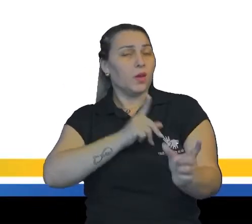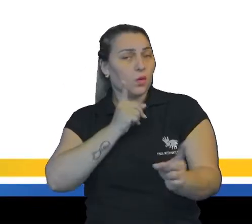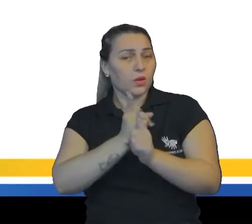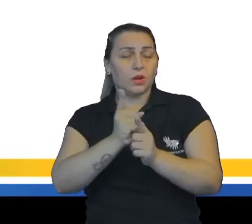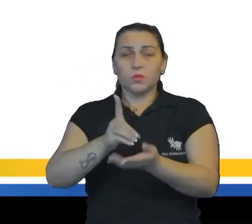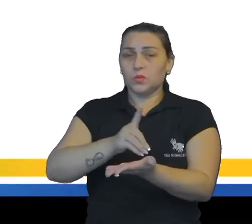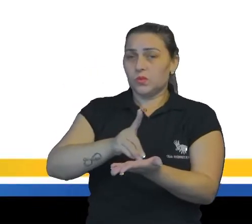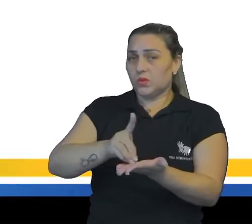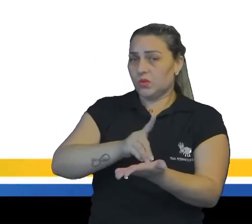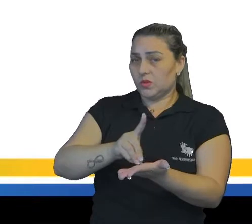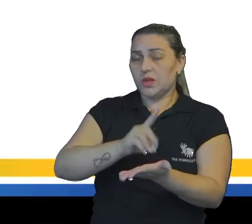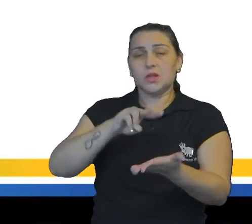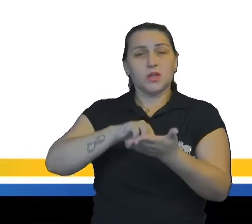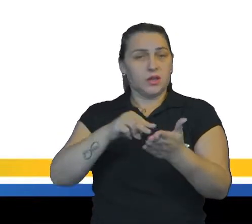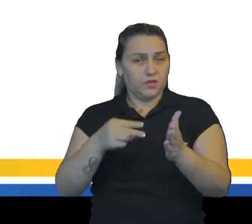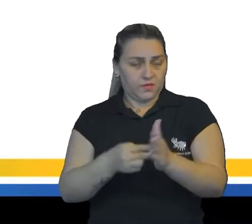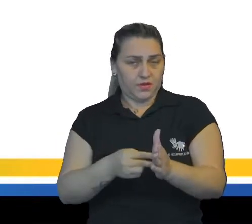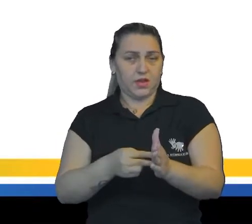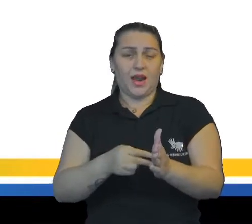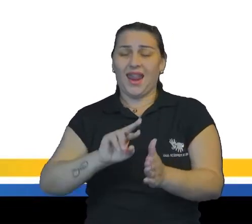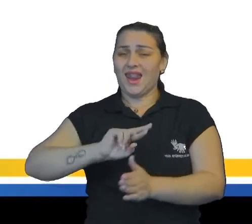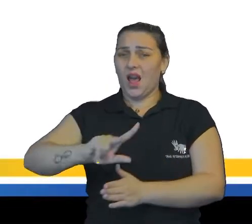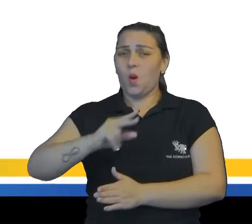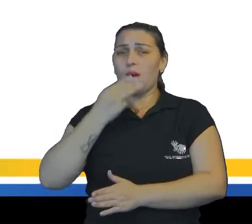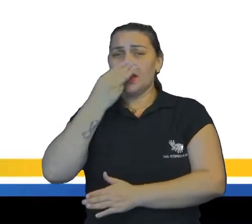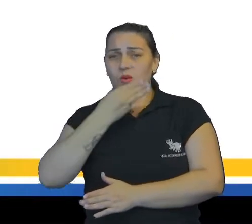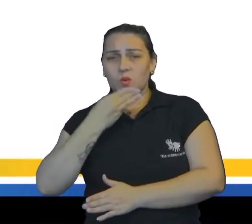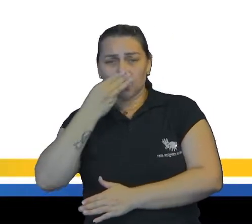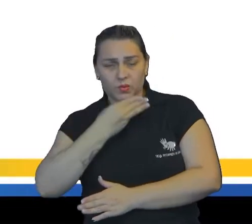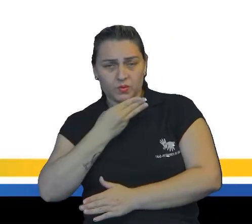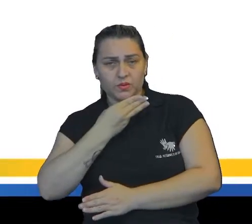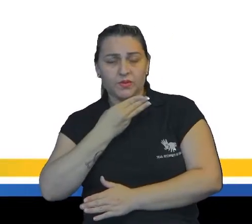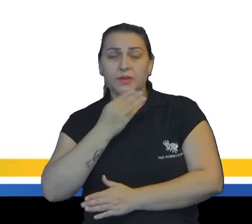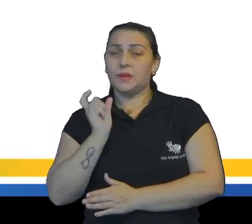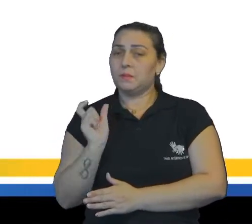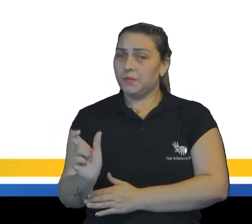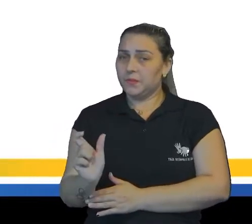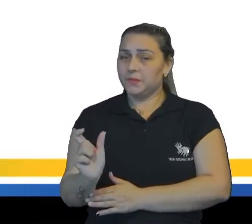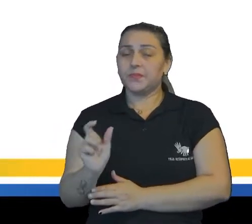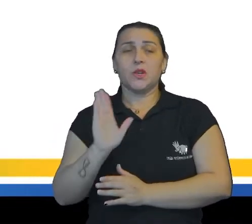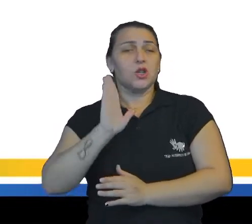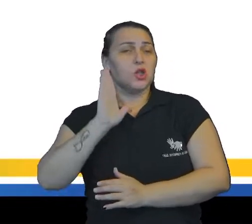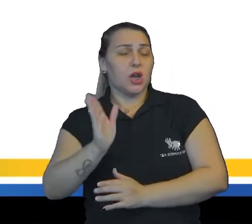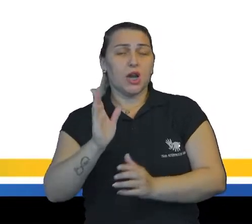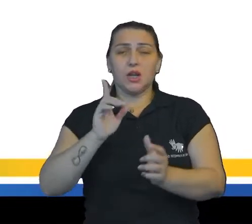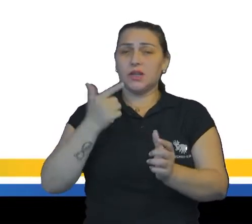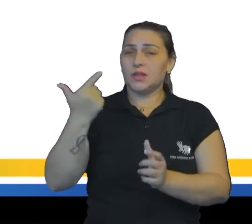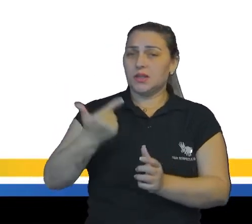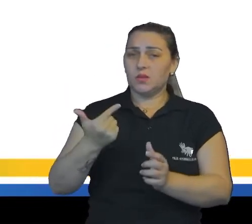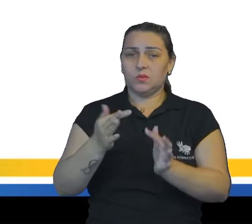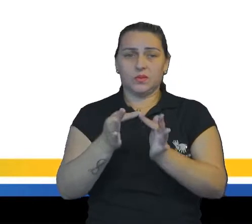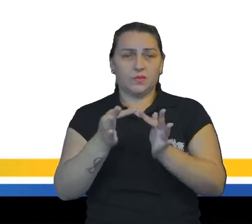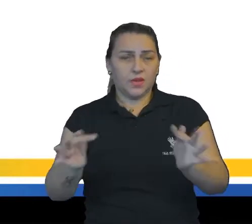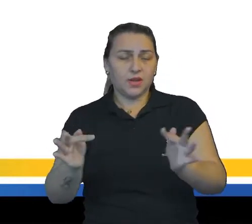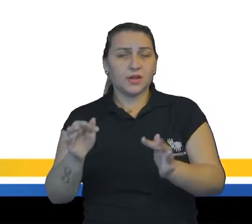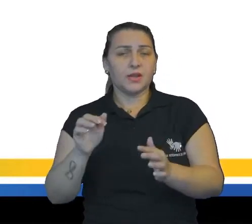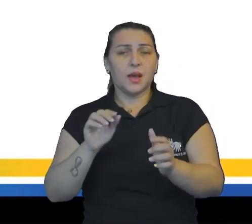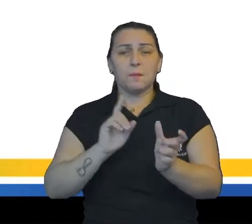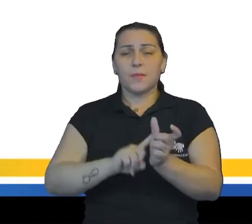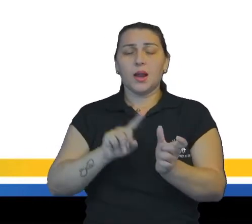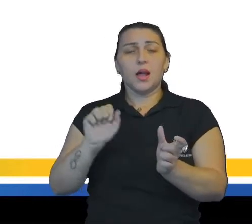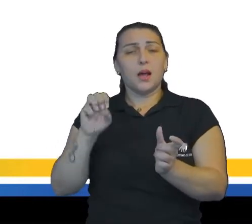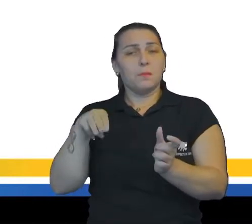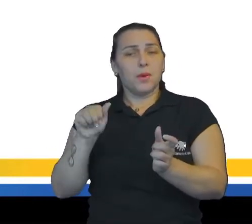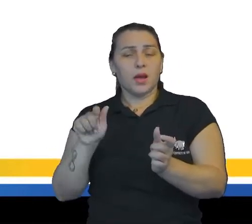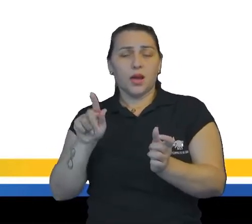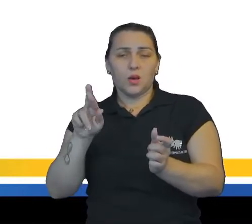dicionário e significa aquilo que não é doce, que é a palavra amargo. Já na segunda frase, a palavra amargo